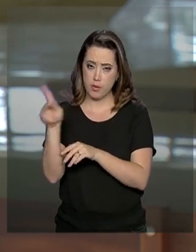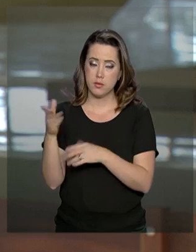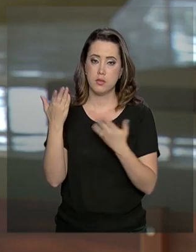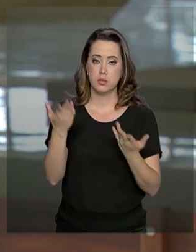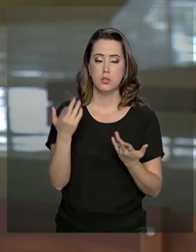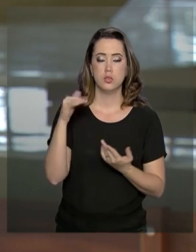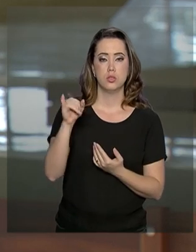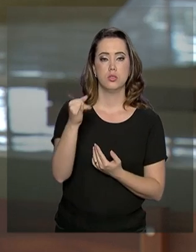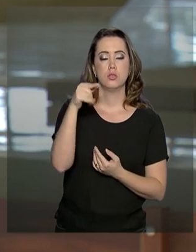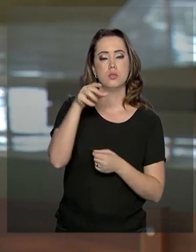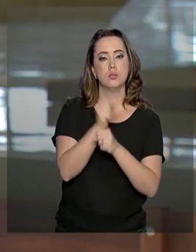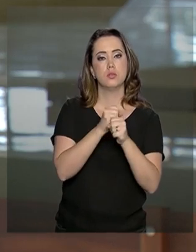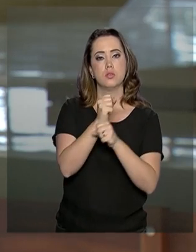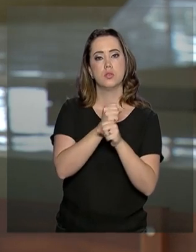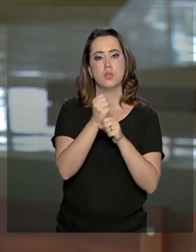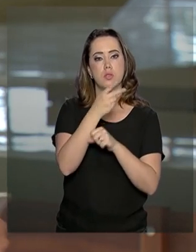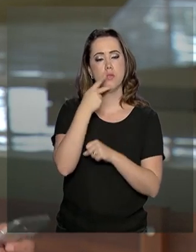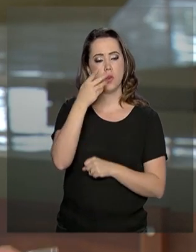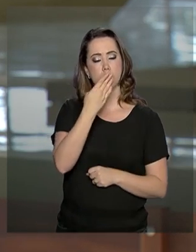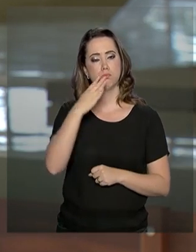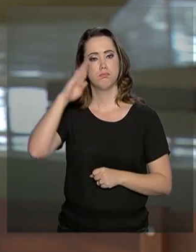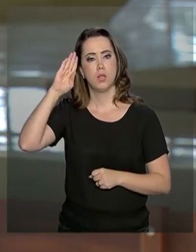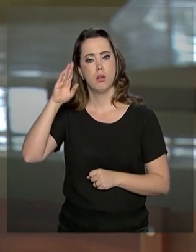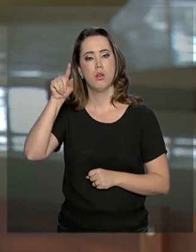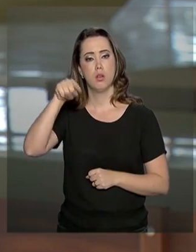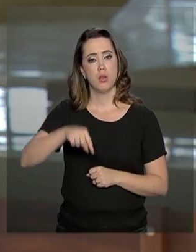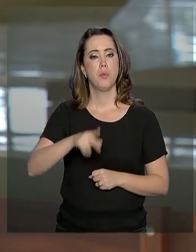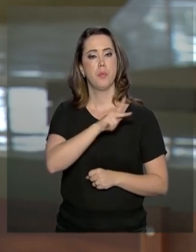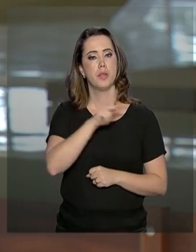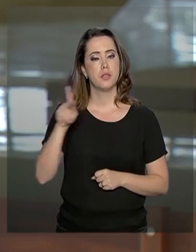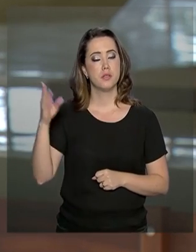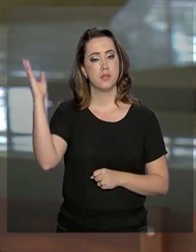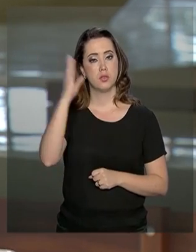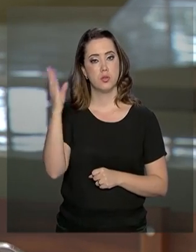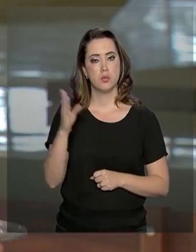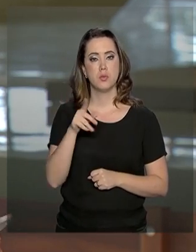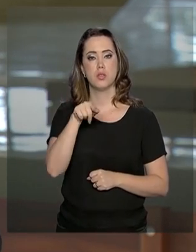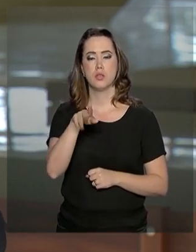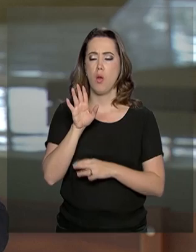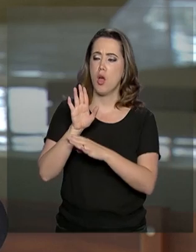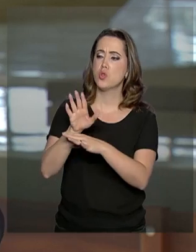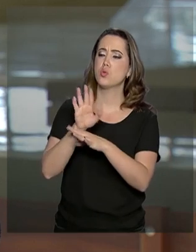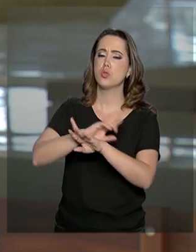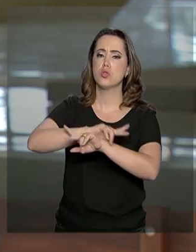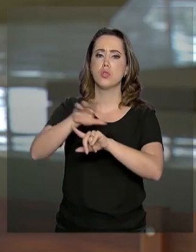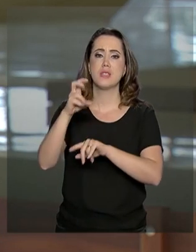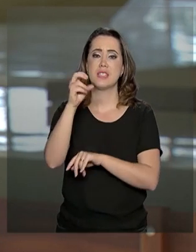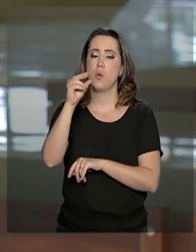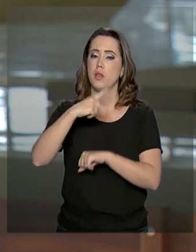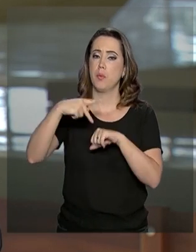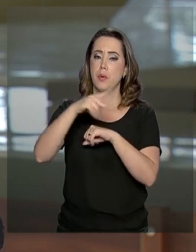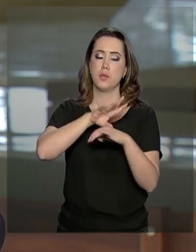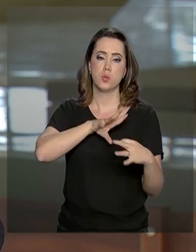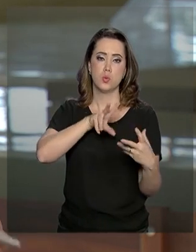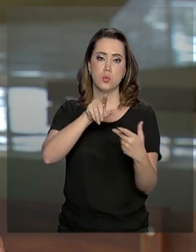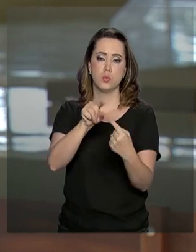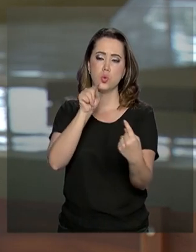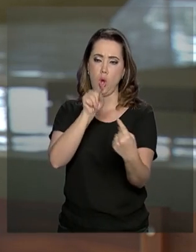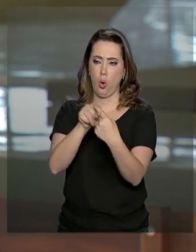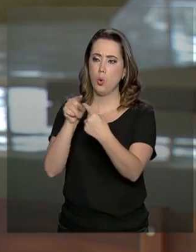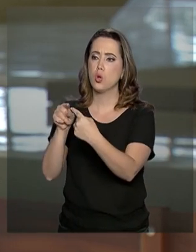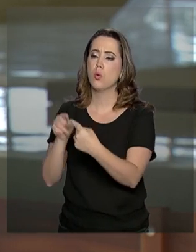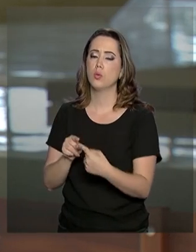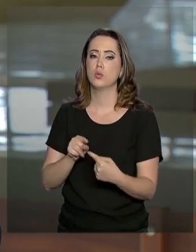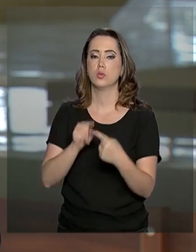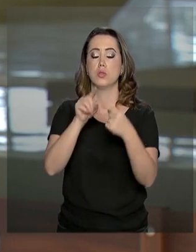autoproclamou como presidente do país e recebeu apoio de vários países, inclusive do Brasil. Ele recebeu apoio de mais de 50 países do mundo, como Estados Unidos,